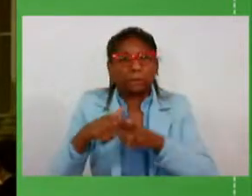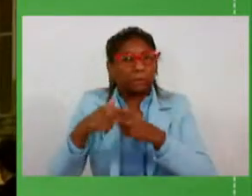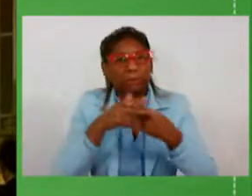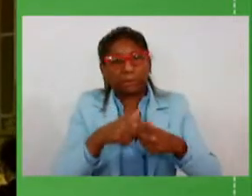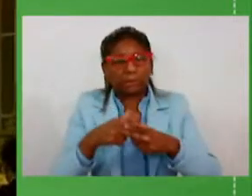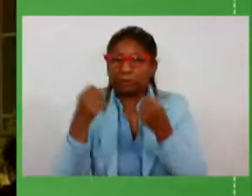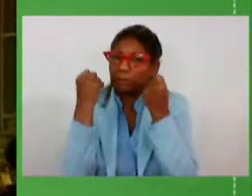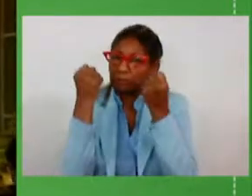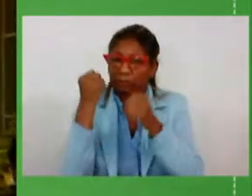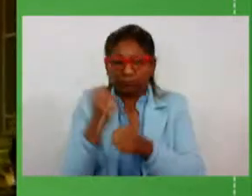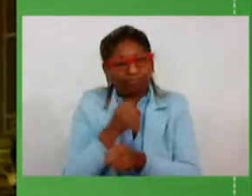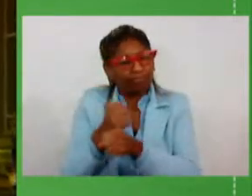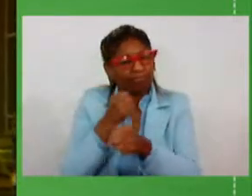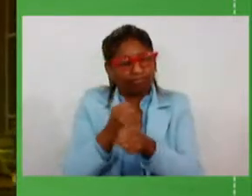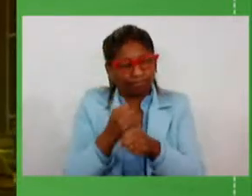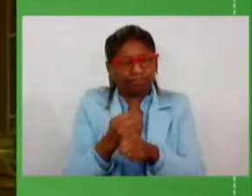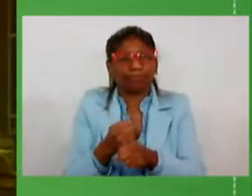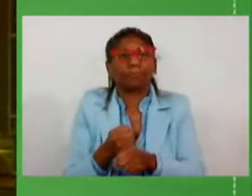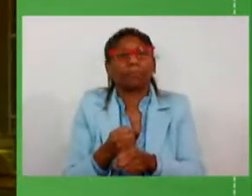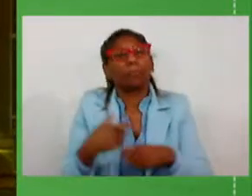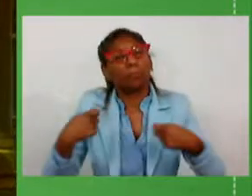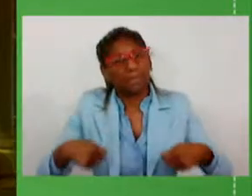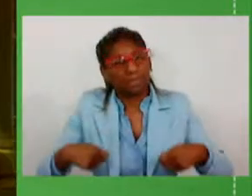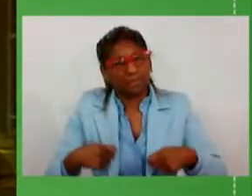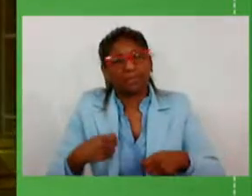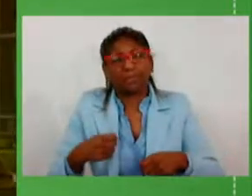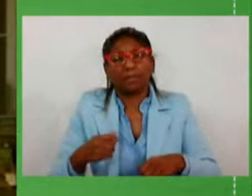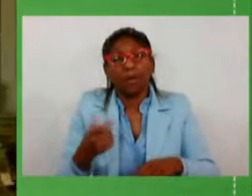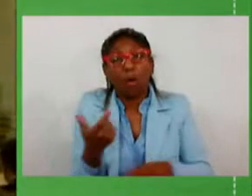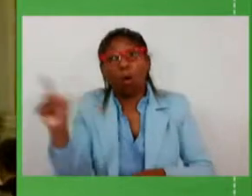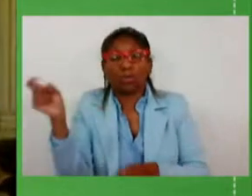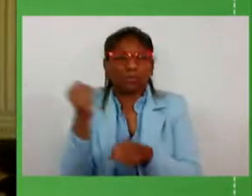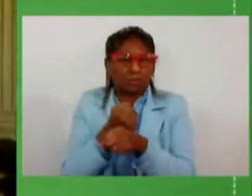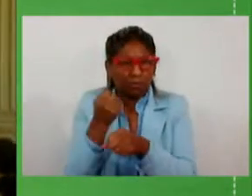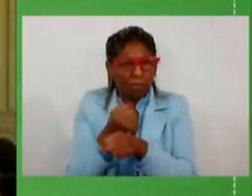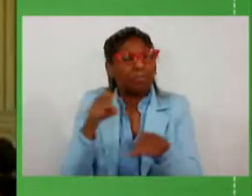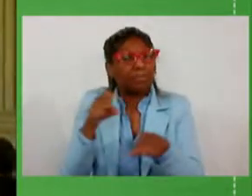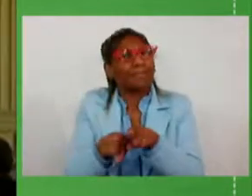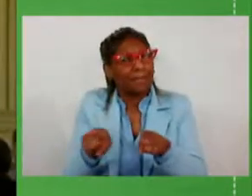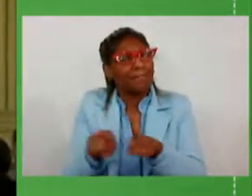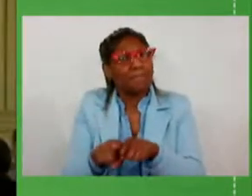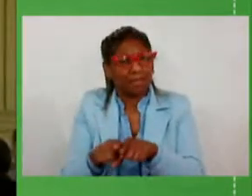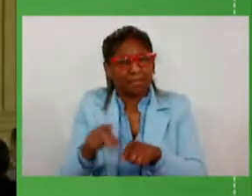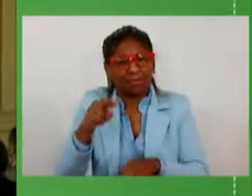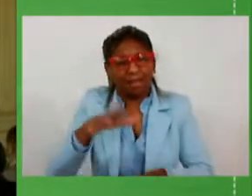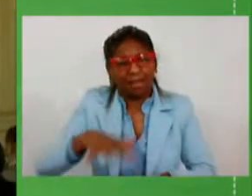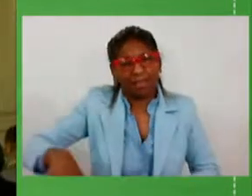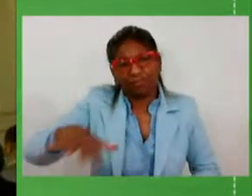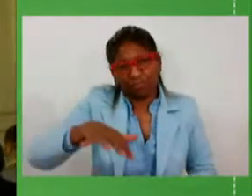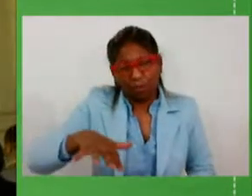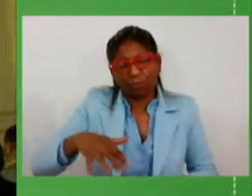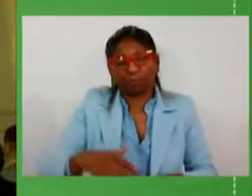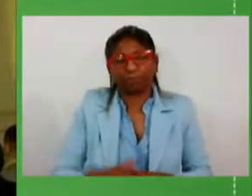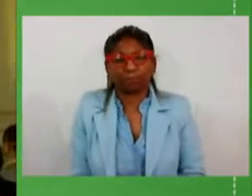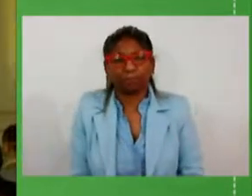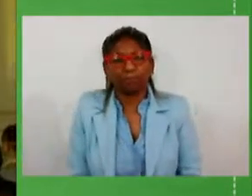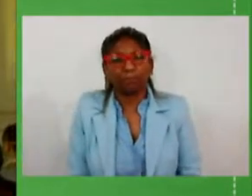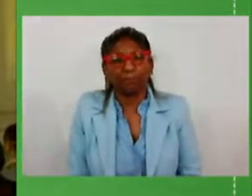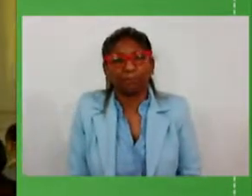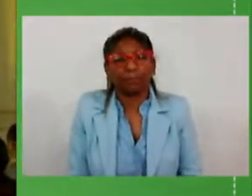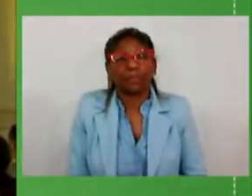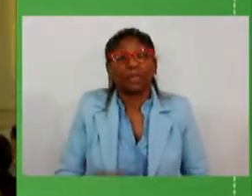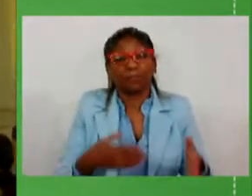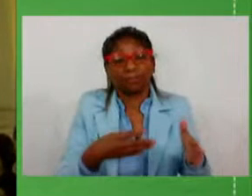reparos entre outras tantas obras que serão realizadas nessa região na região funcional número 4